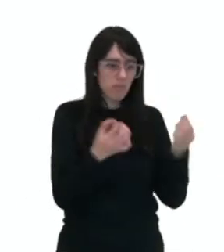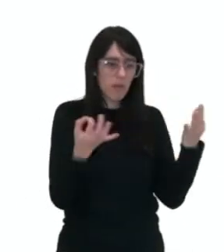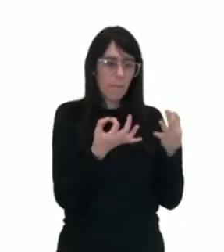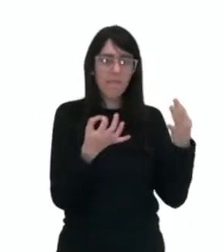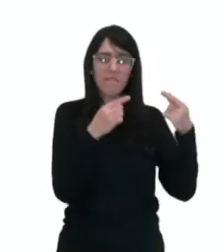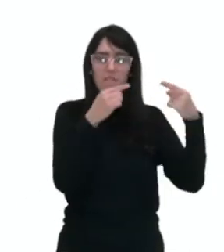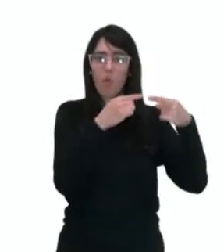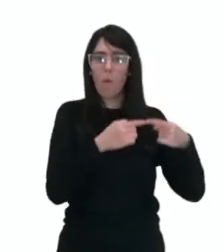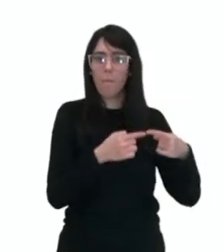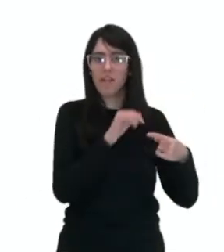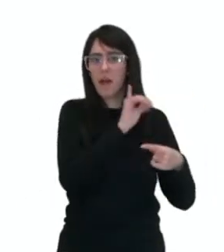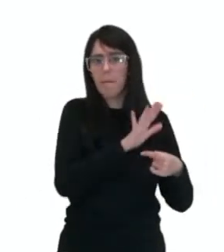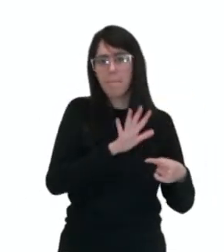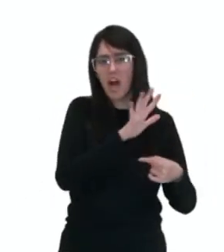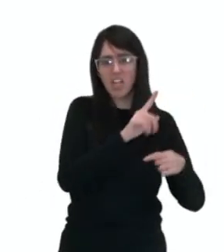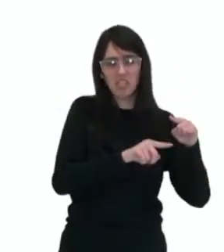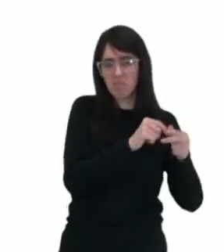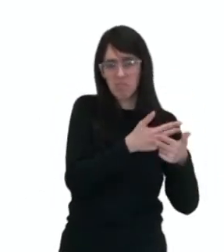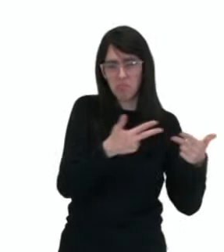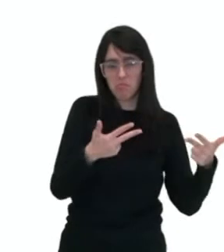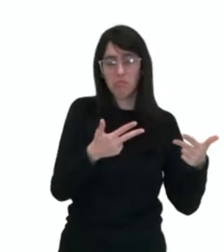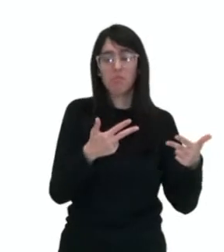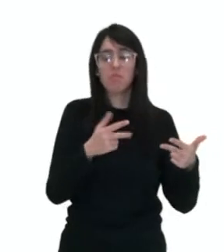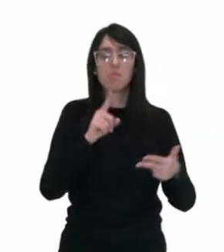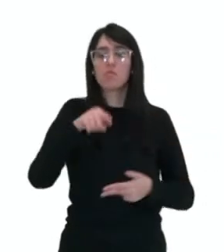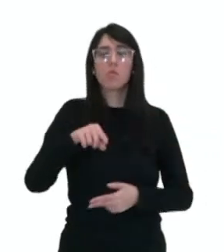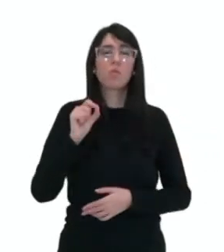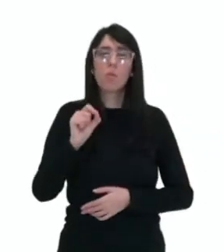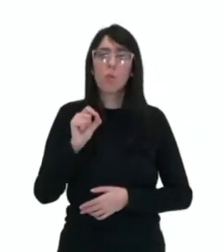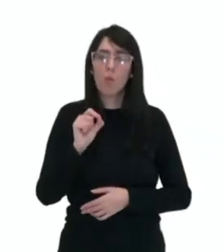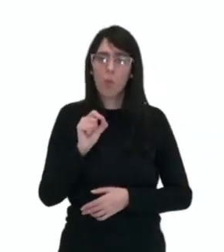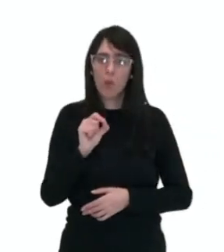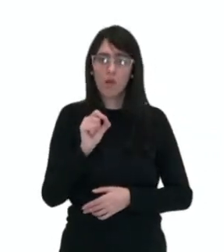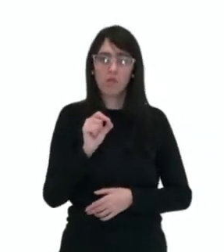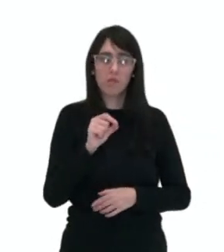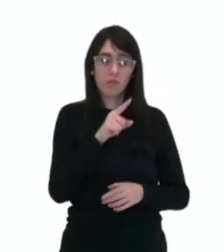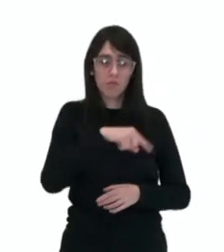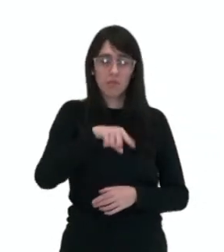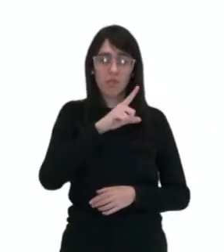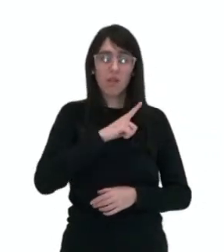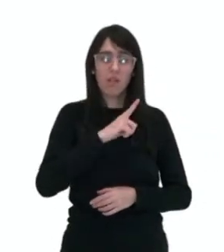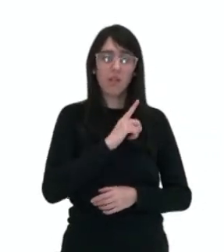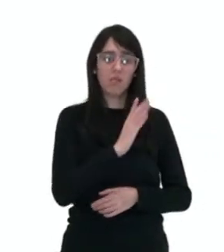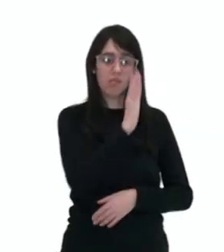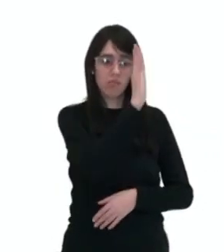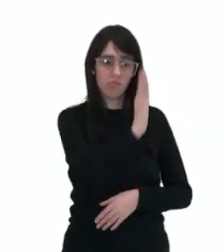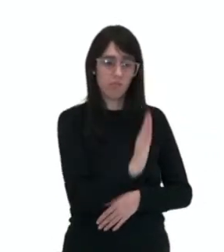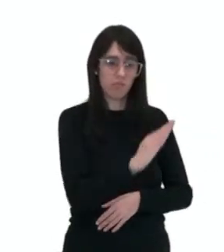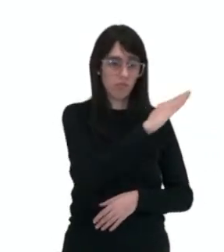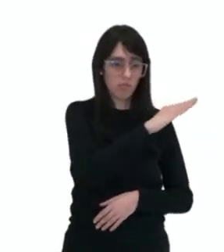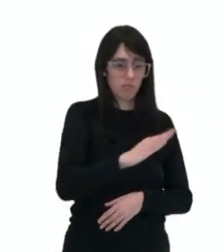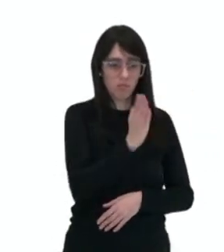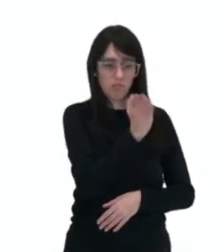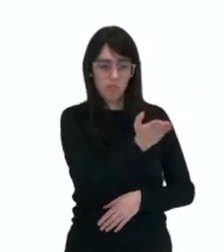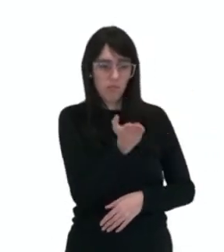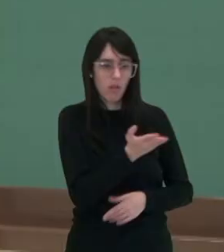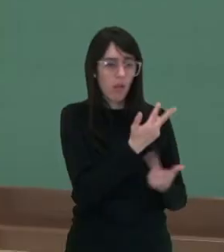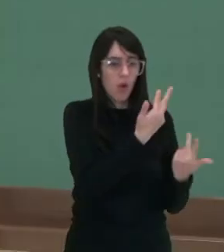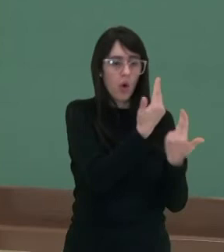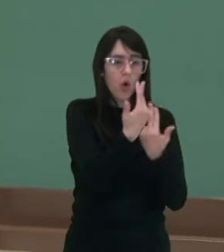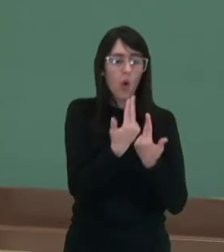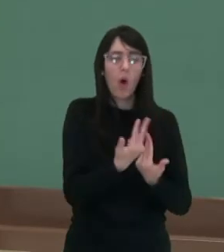imagem. Ela pode ser definida como tudo aquilo que pode ser dividido em partes, sendo que as partes são